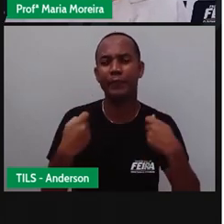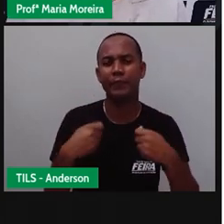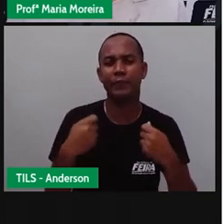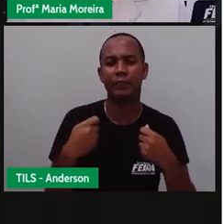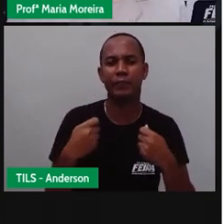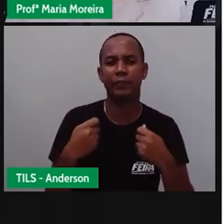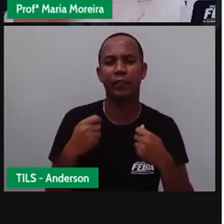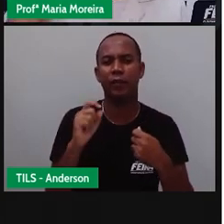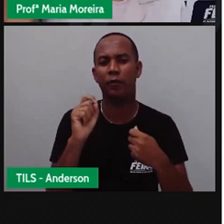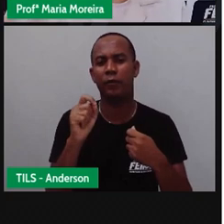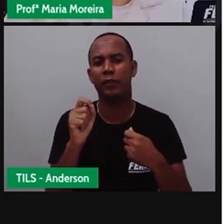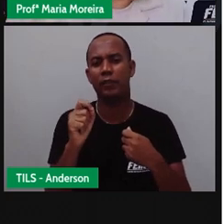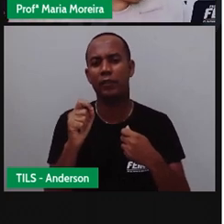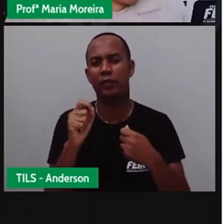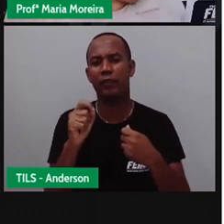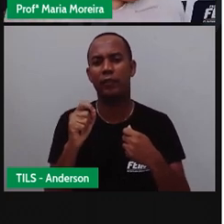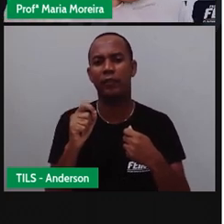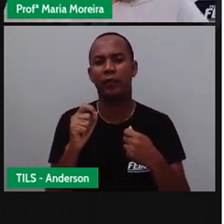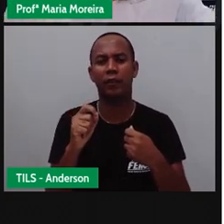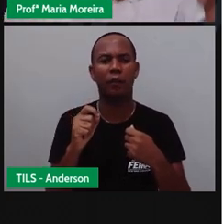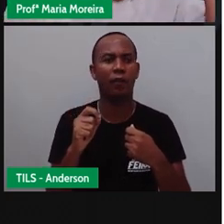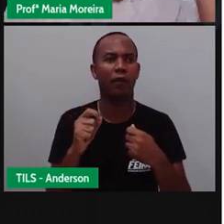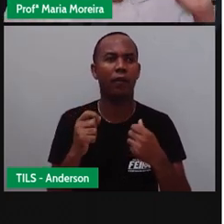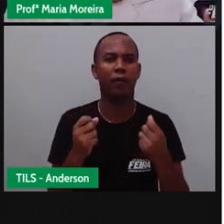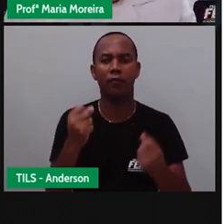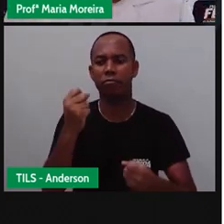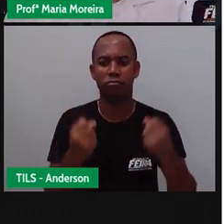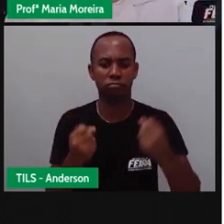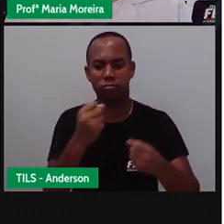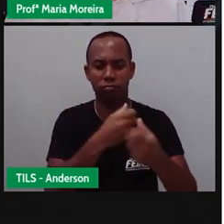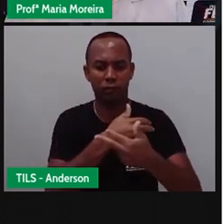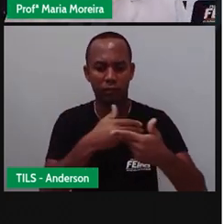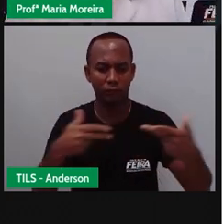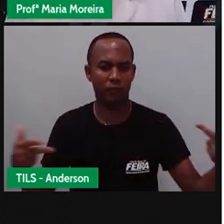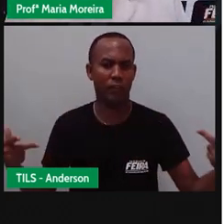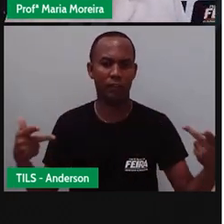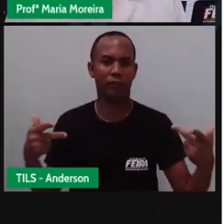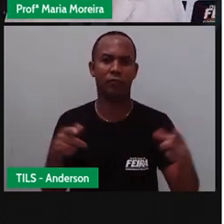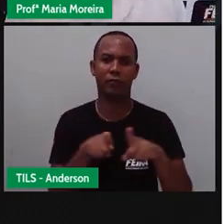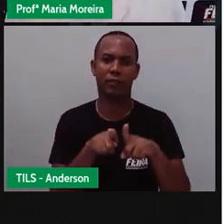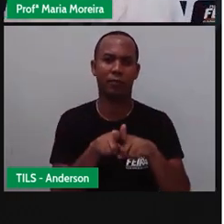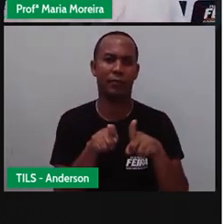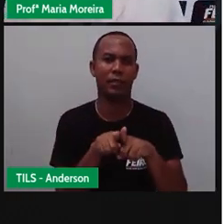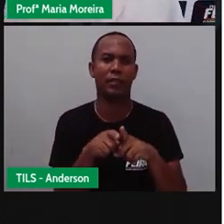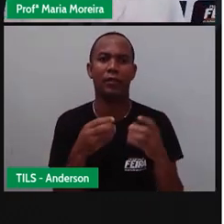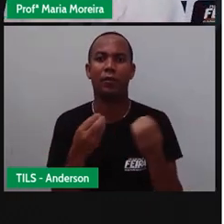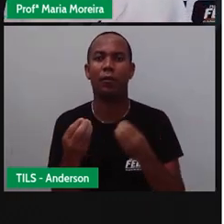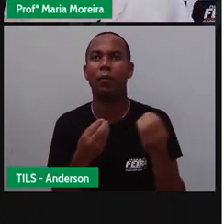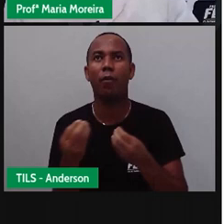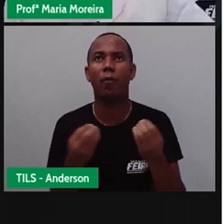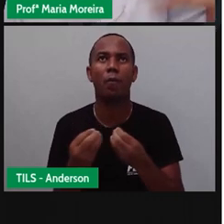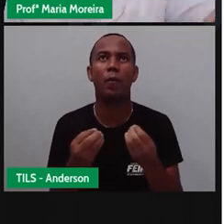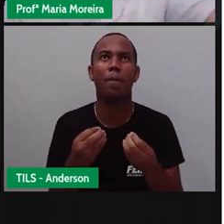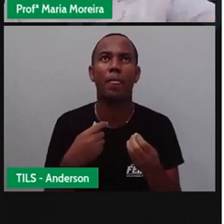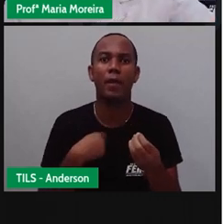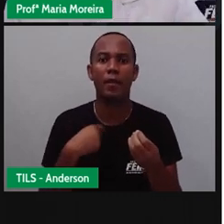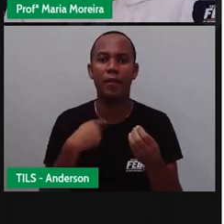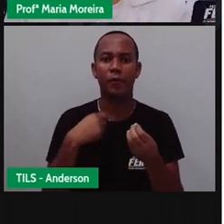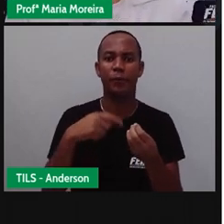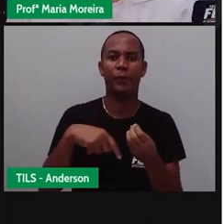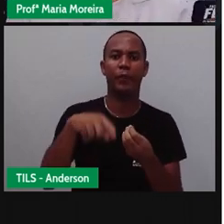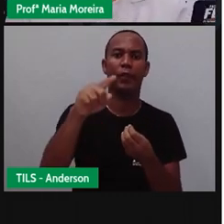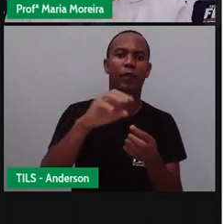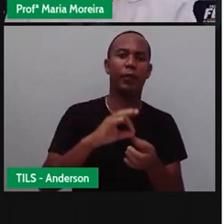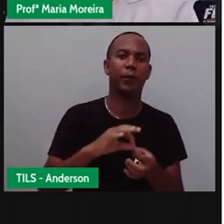Ah, eu não quero andar aí hoje 20 quilômetros para poder procurar alguma coisa, eu preciso de uma maneira que me leve a essa